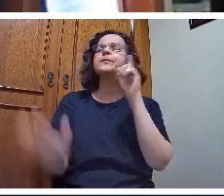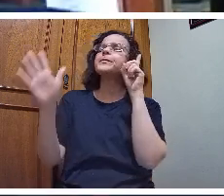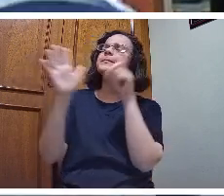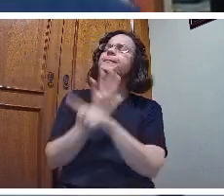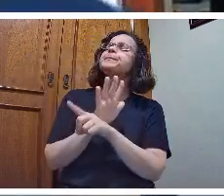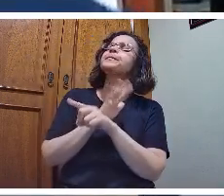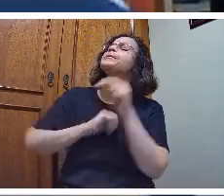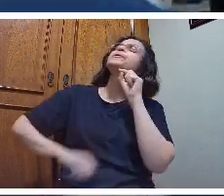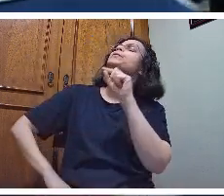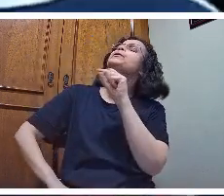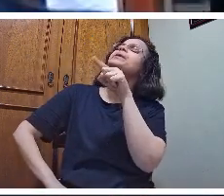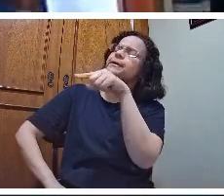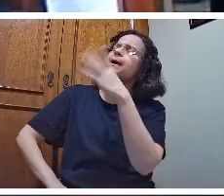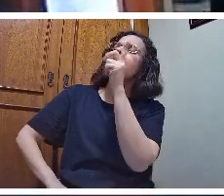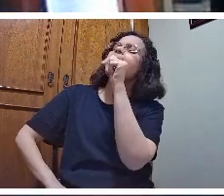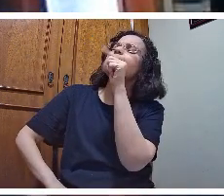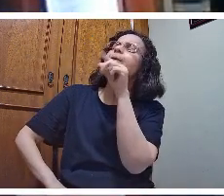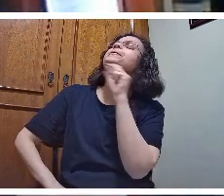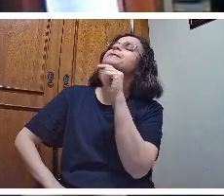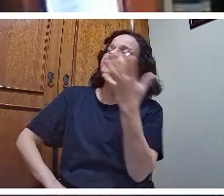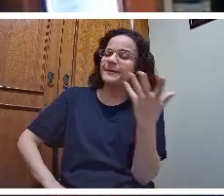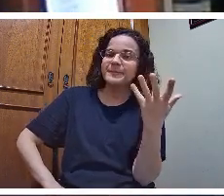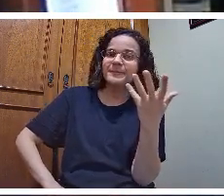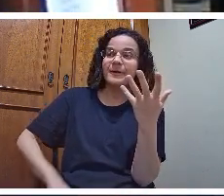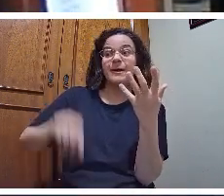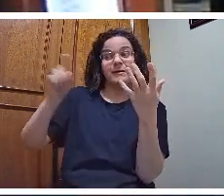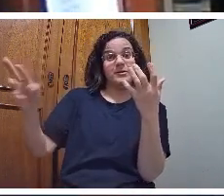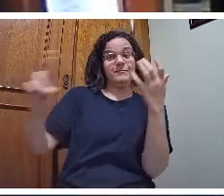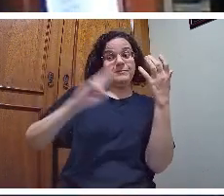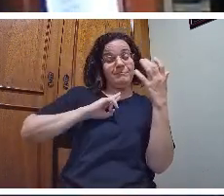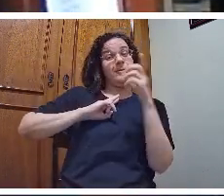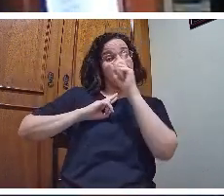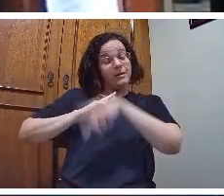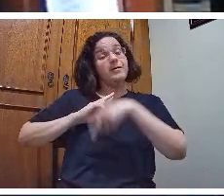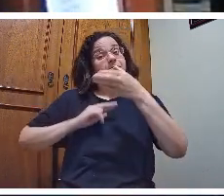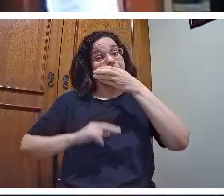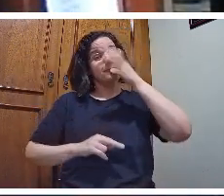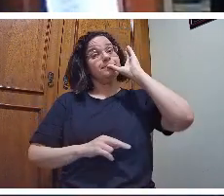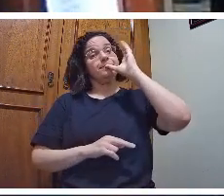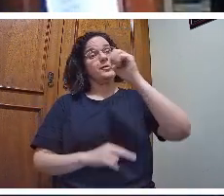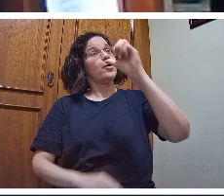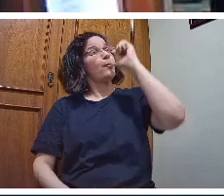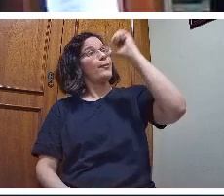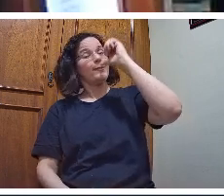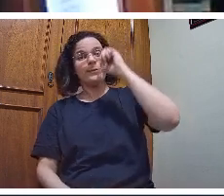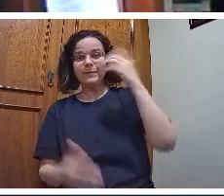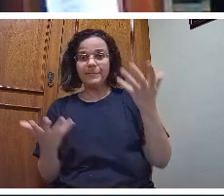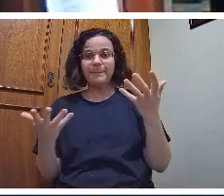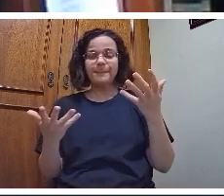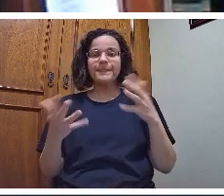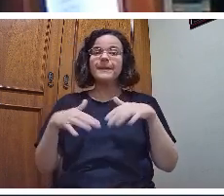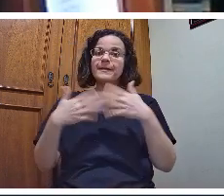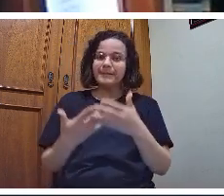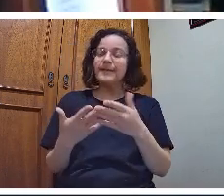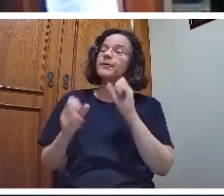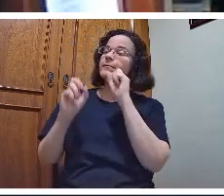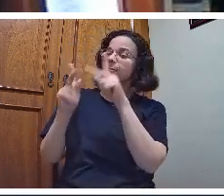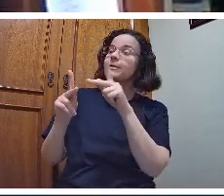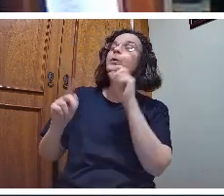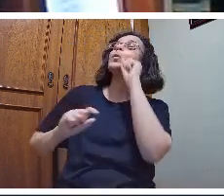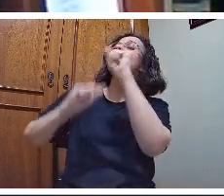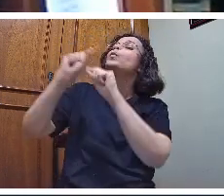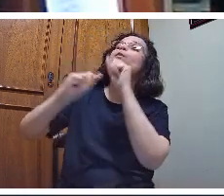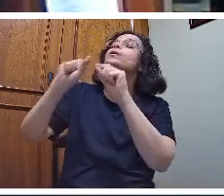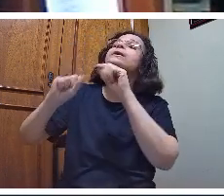perguntar para o Joãozinho, Joãozinho, o que é água? Professor, água é para beber. Observem que eu perguntei o que